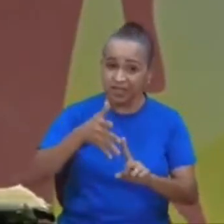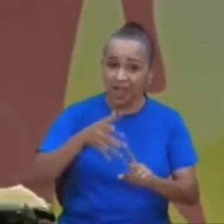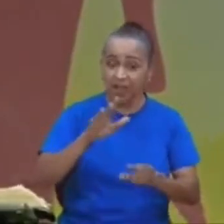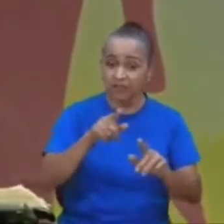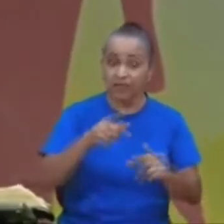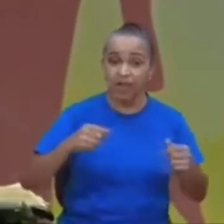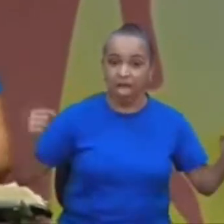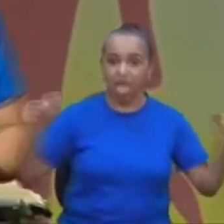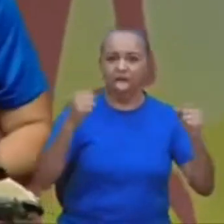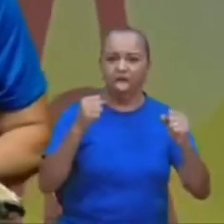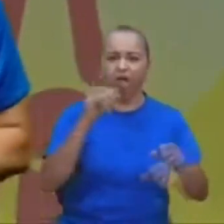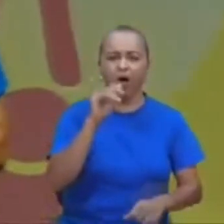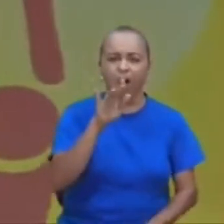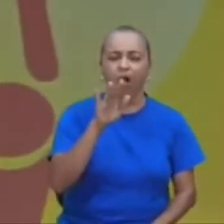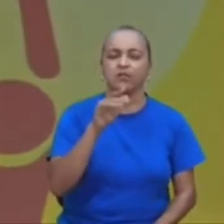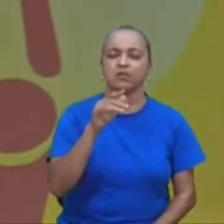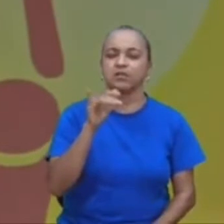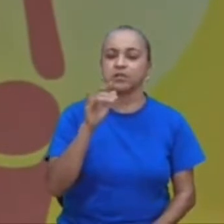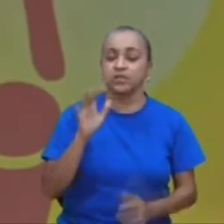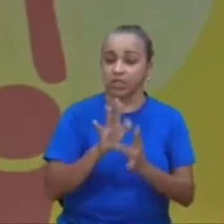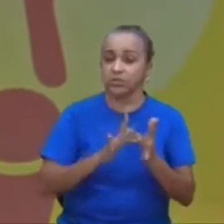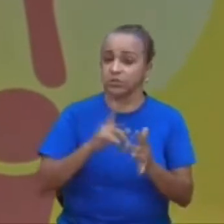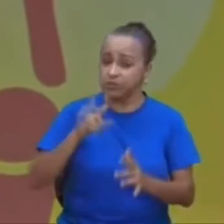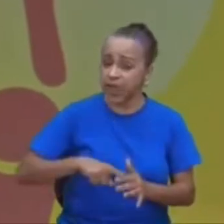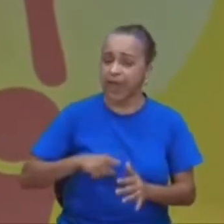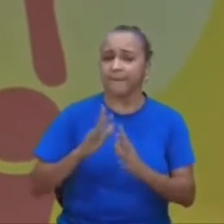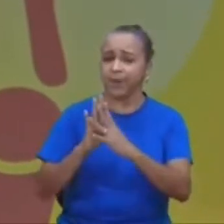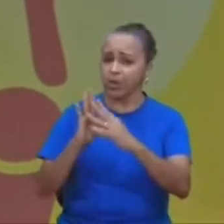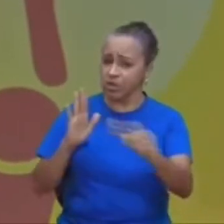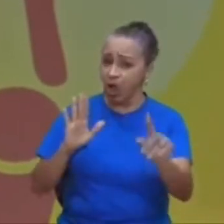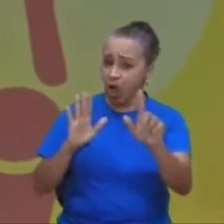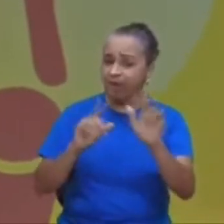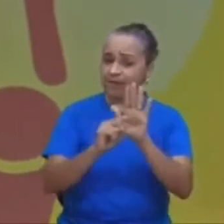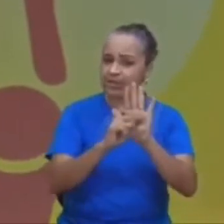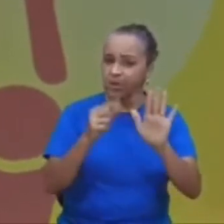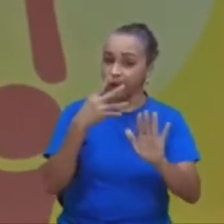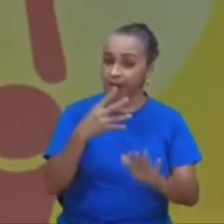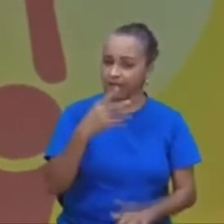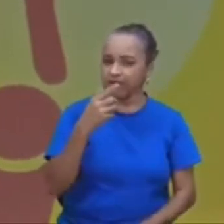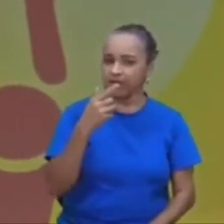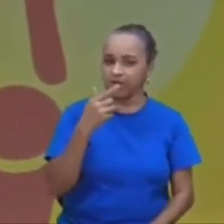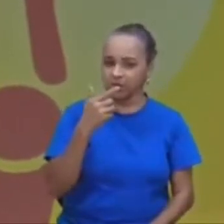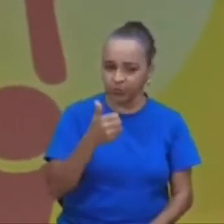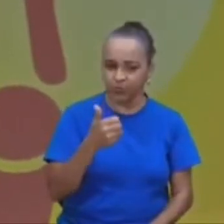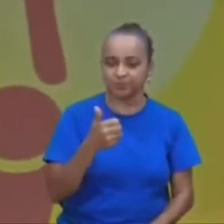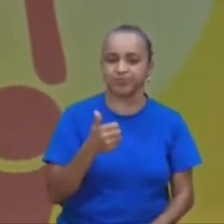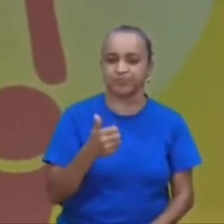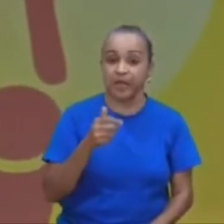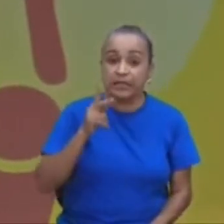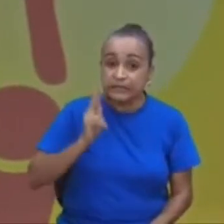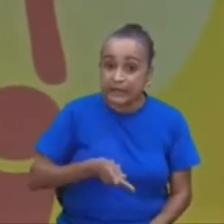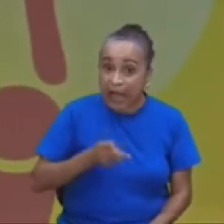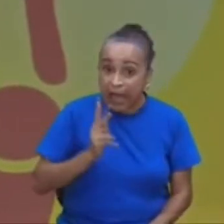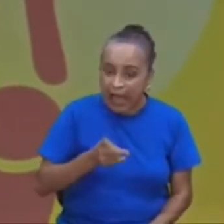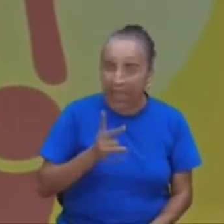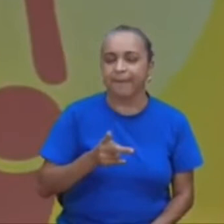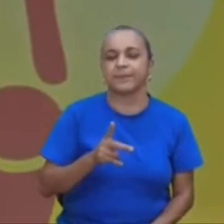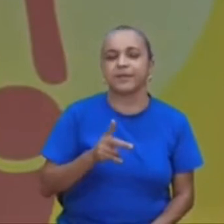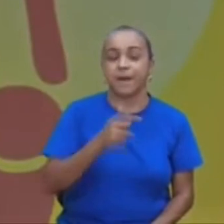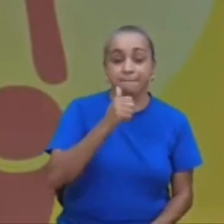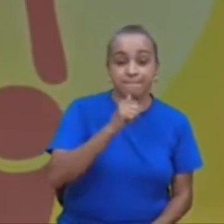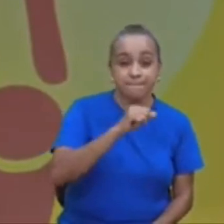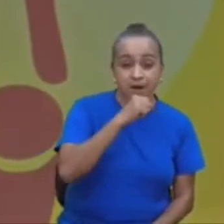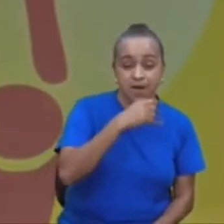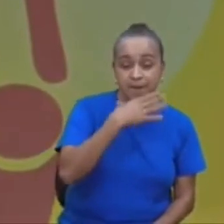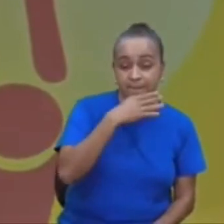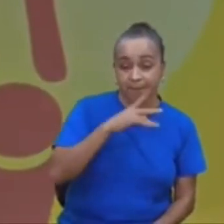exemplo, olha aí o verso 41, todos os anos seus pais, iam a Jerusalém, para a festa da Páscoa,